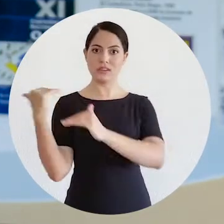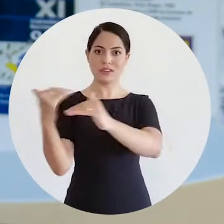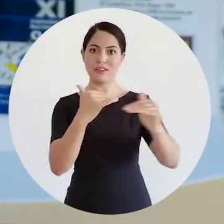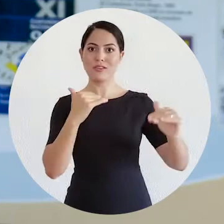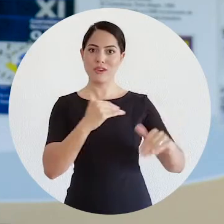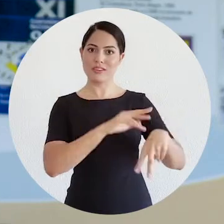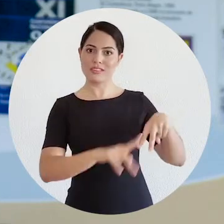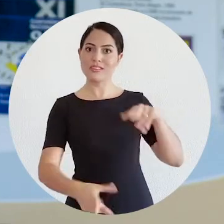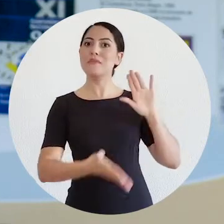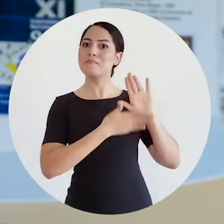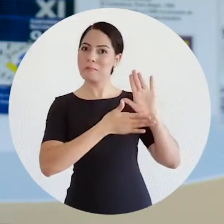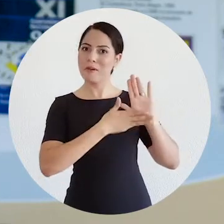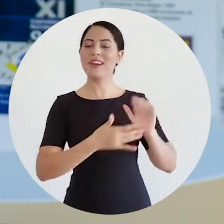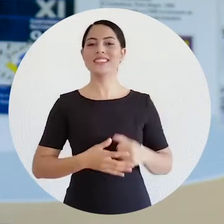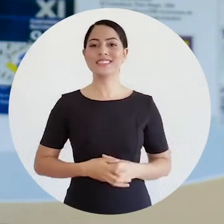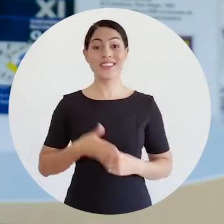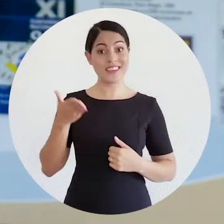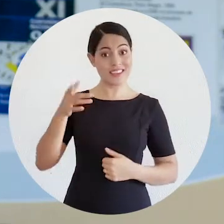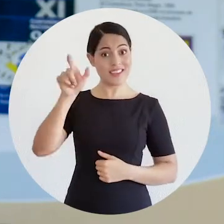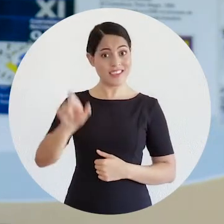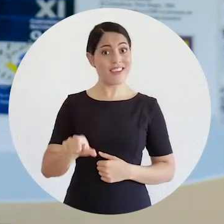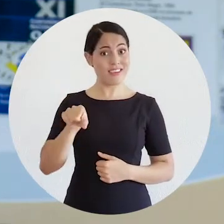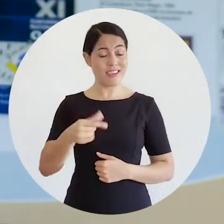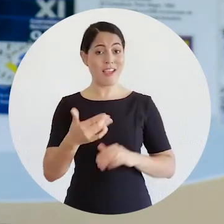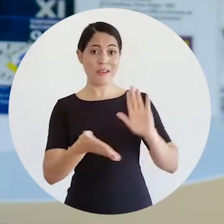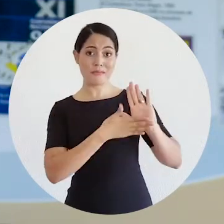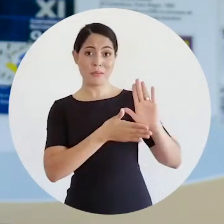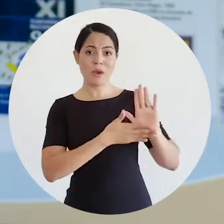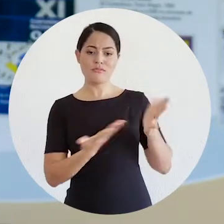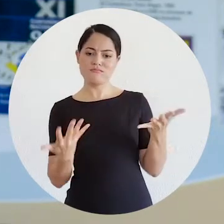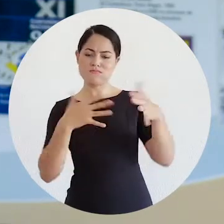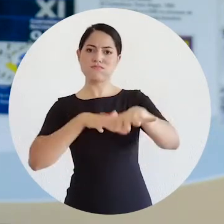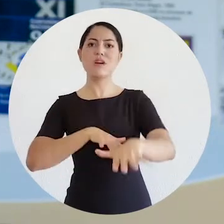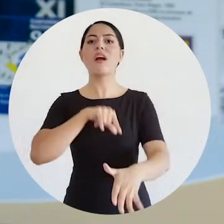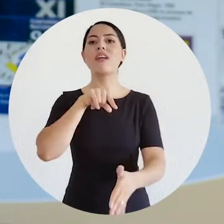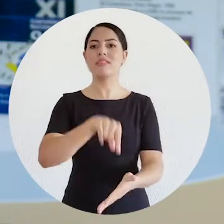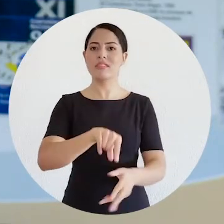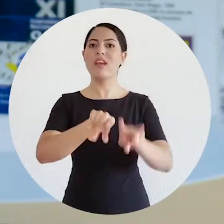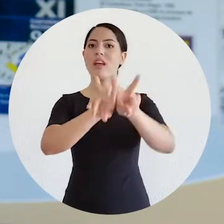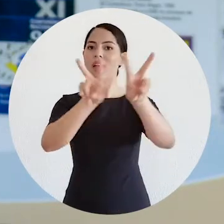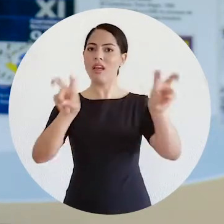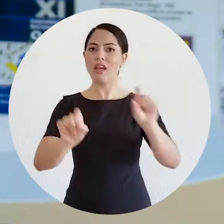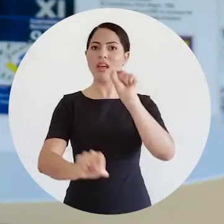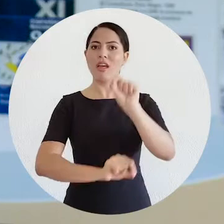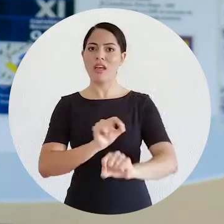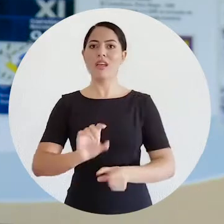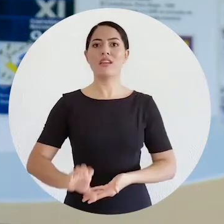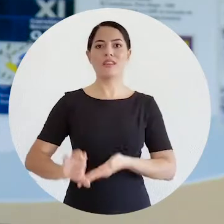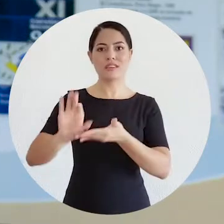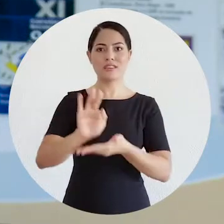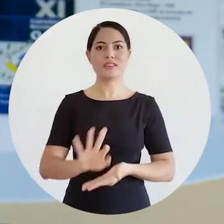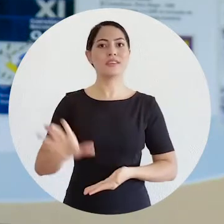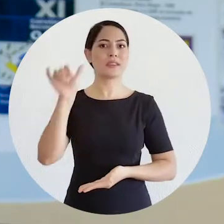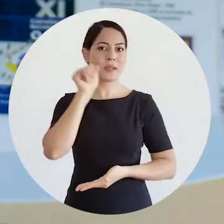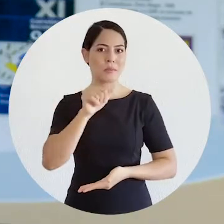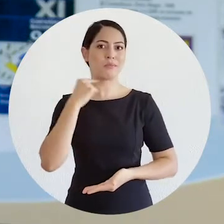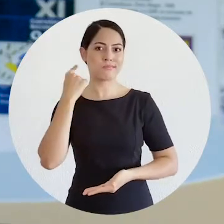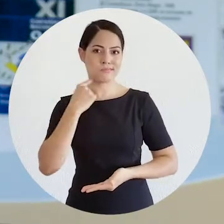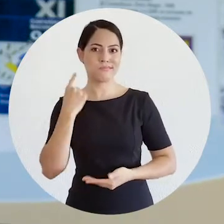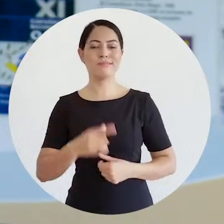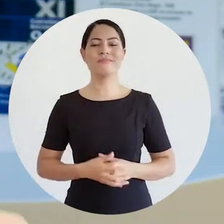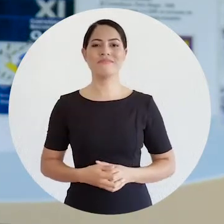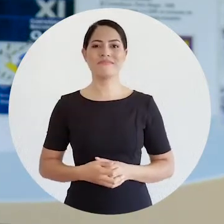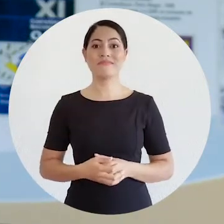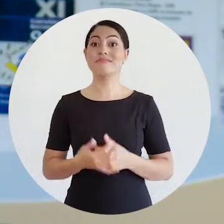paridade de gênero. E essa proposta de paridade de gênero integrou a carta da Terceira Conferência Nacional da Mulher